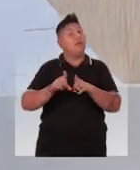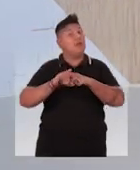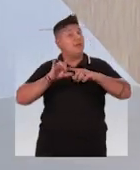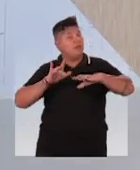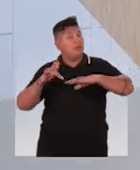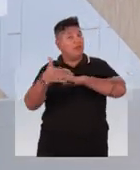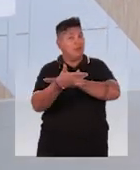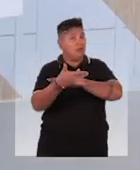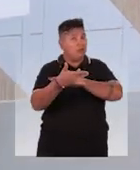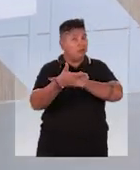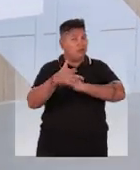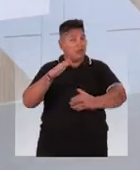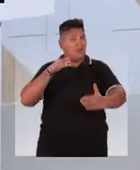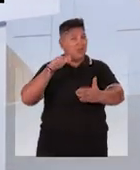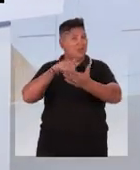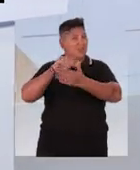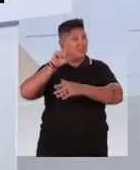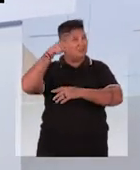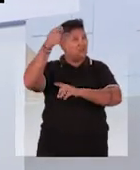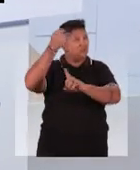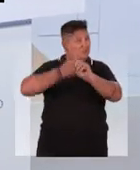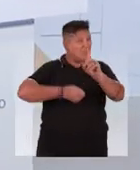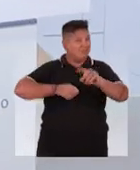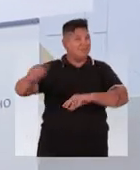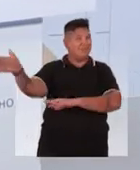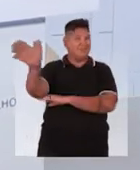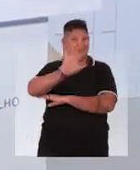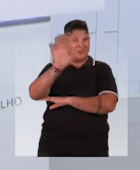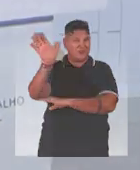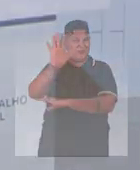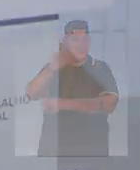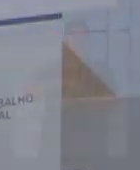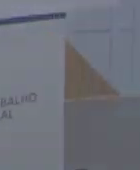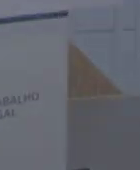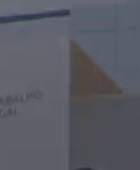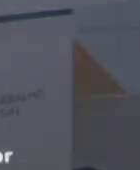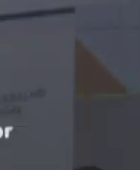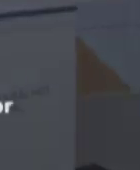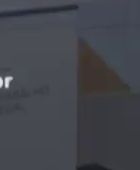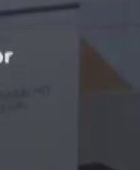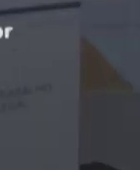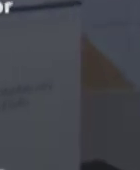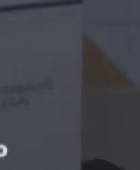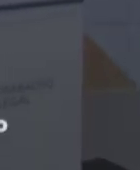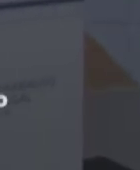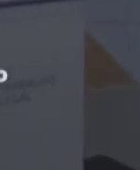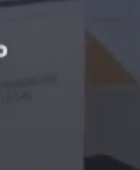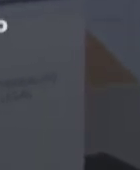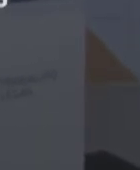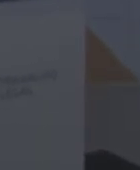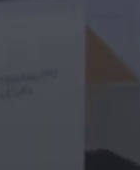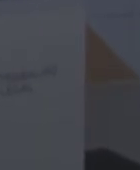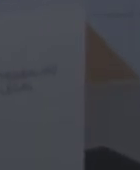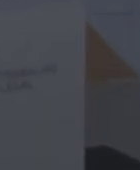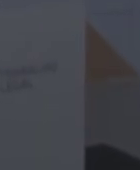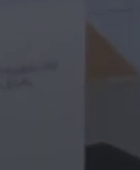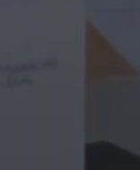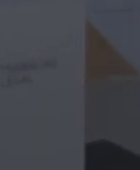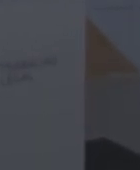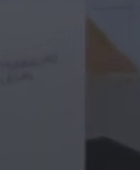também em nossas redes sociais. Até o próximo mês. Tchau. Tchau. Tchau.